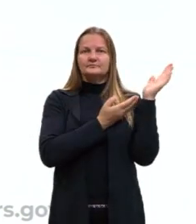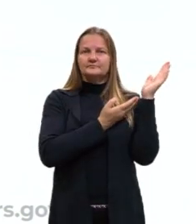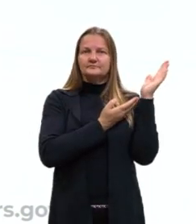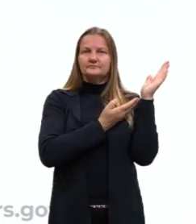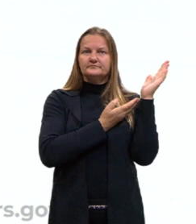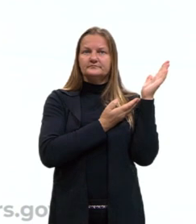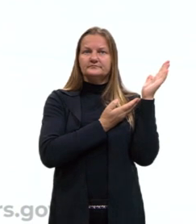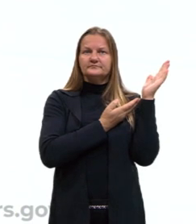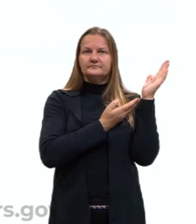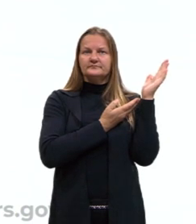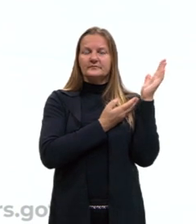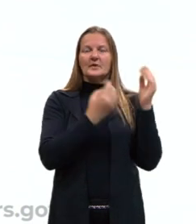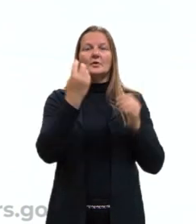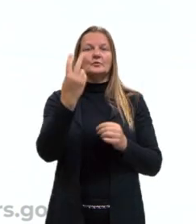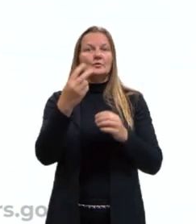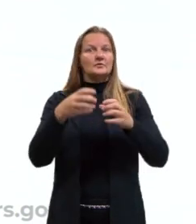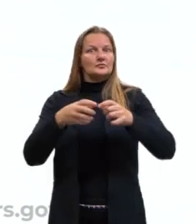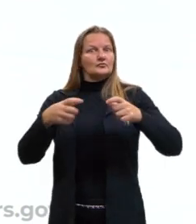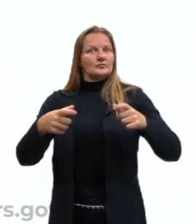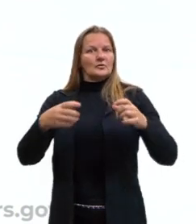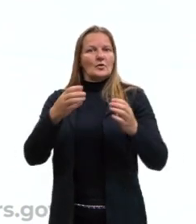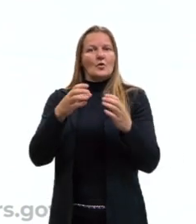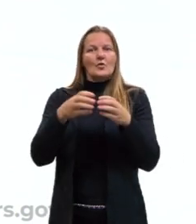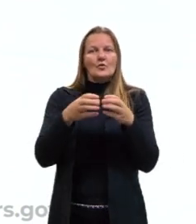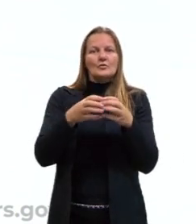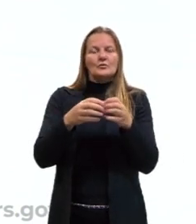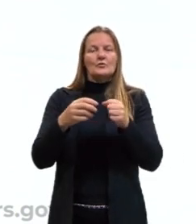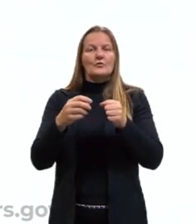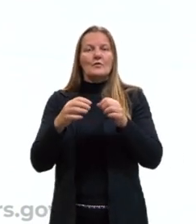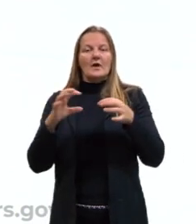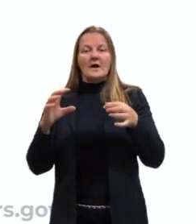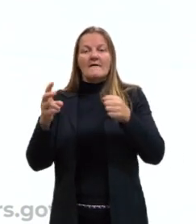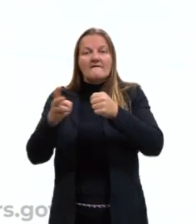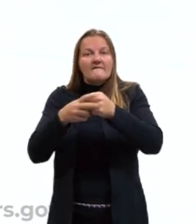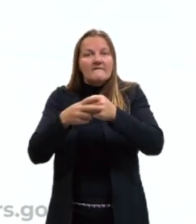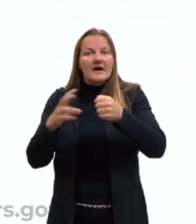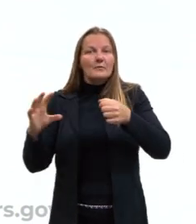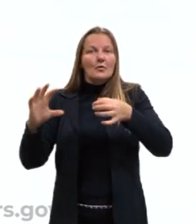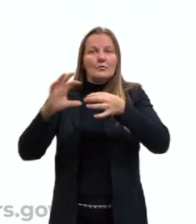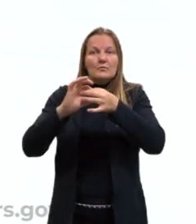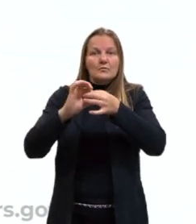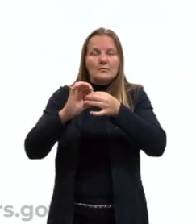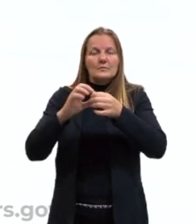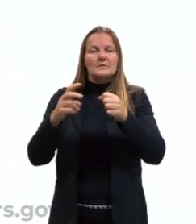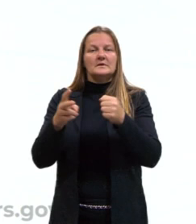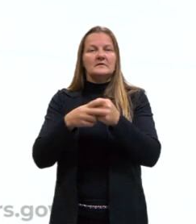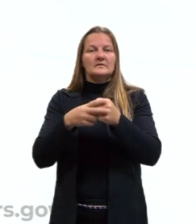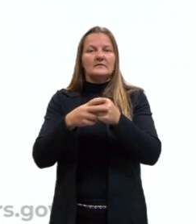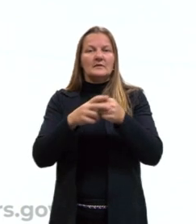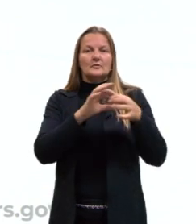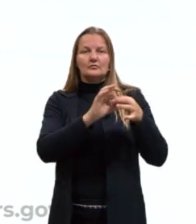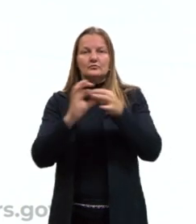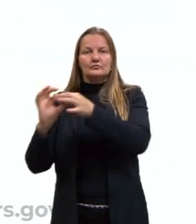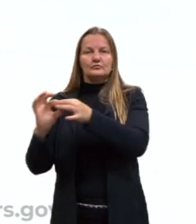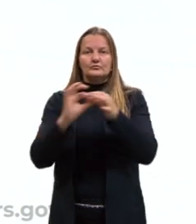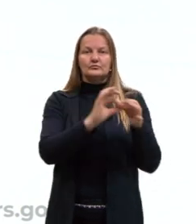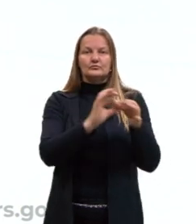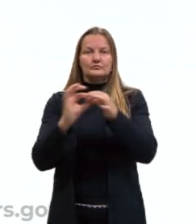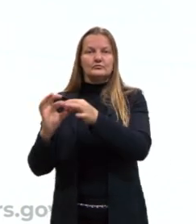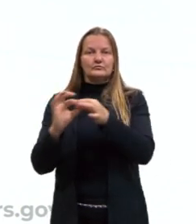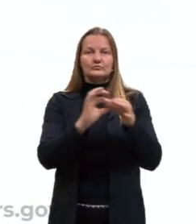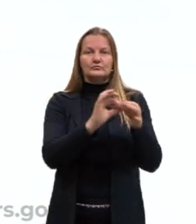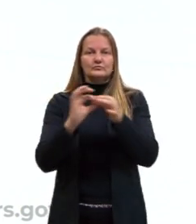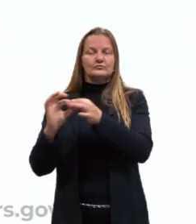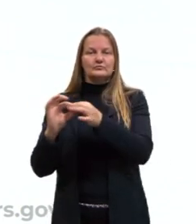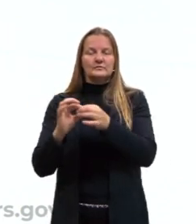dois grandes grupos, os verbos de ligação e os verbos nocionais, que a gente chama também de verbos